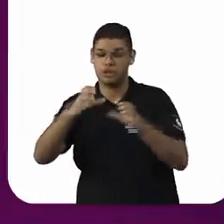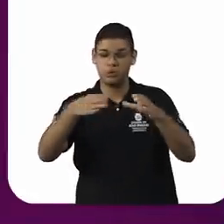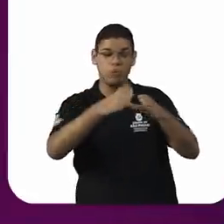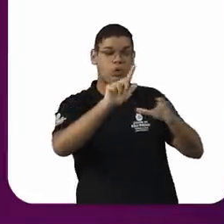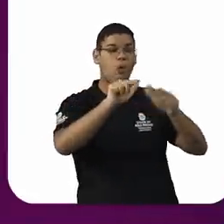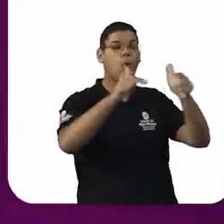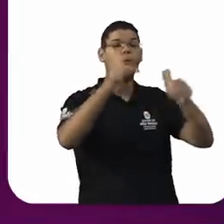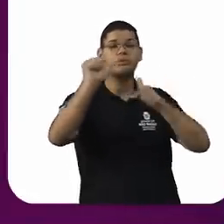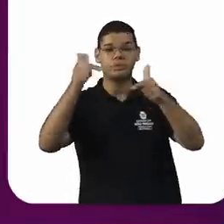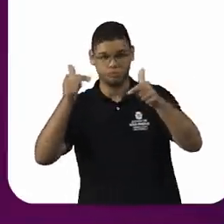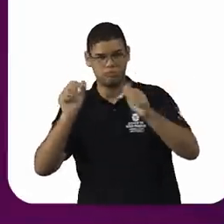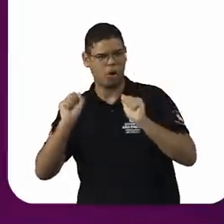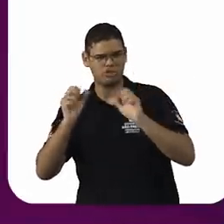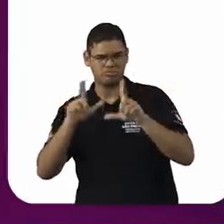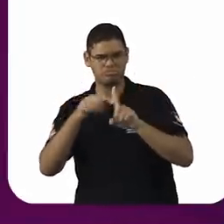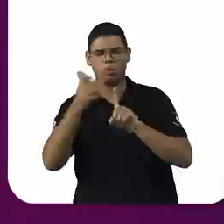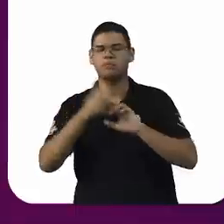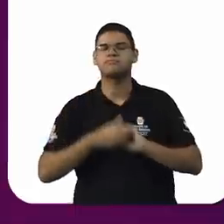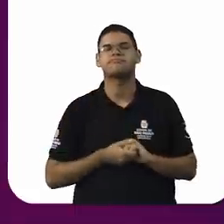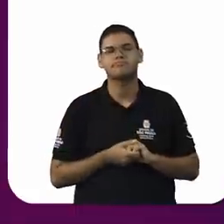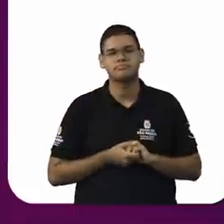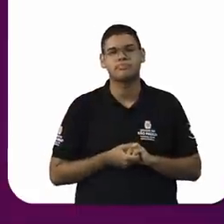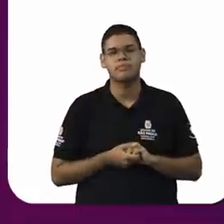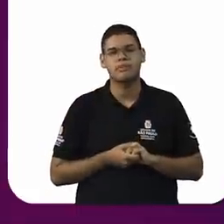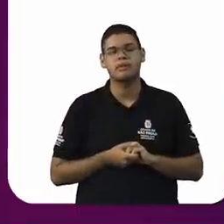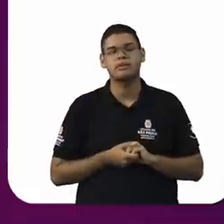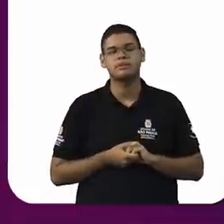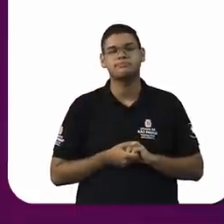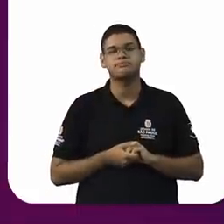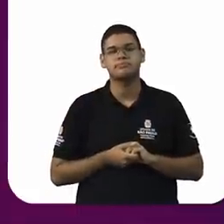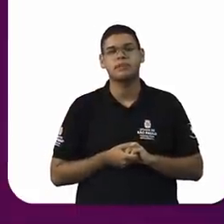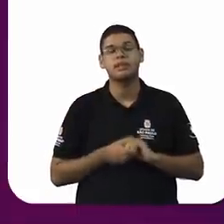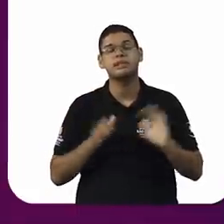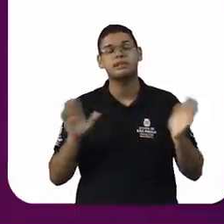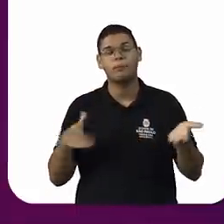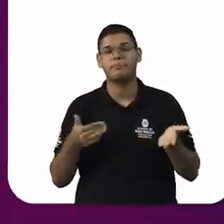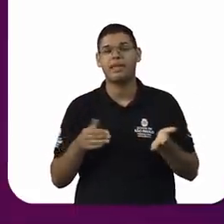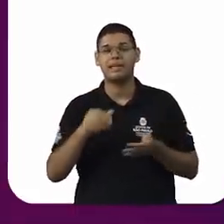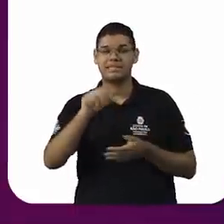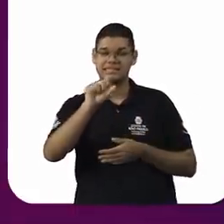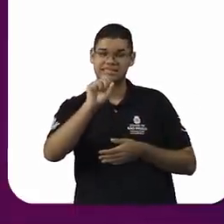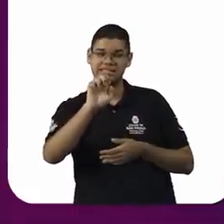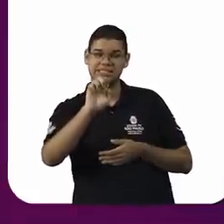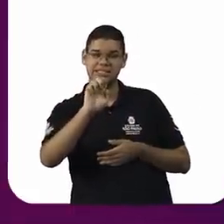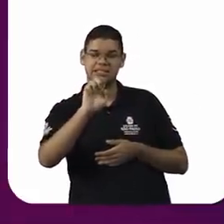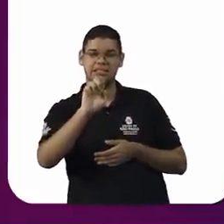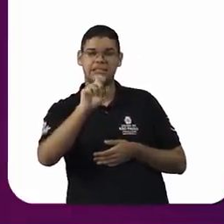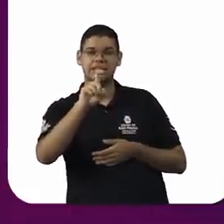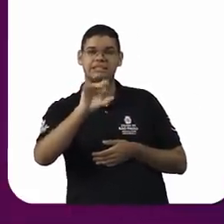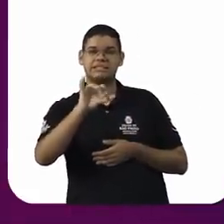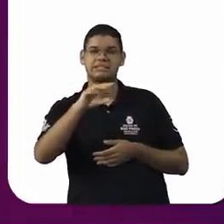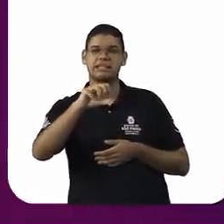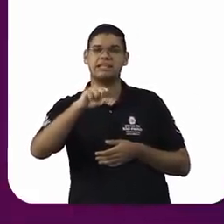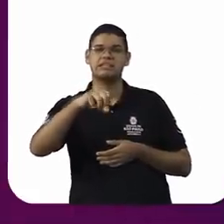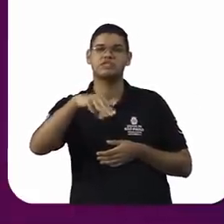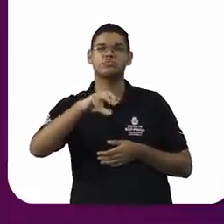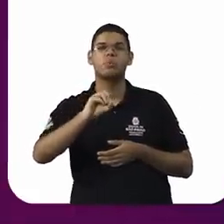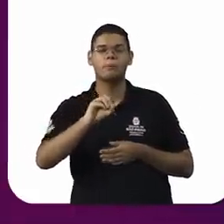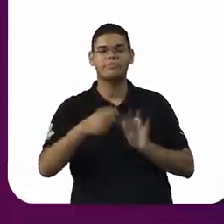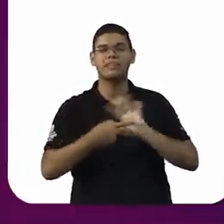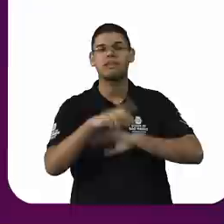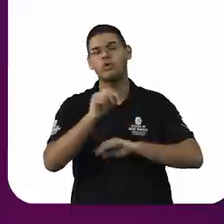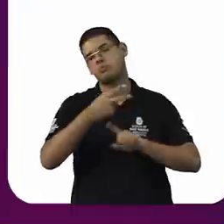sexismo é um preconceito baseado em gênero. Então, ele pode ser exercido tanto em relação a homens quanto em relação a mulheres.